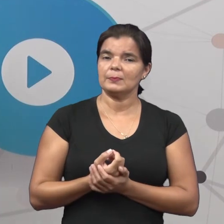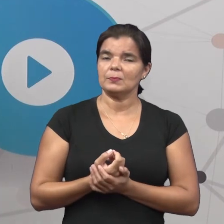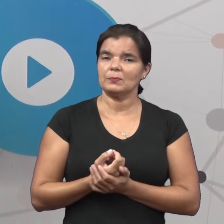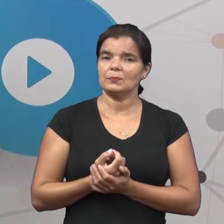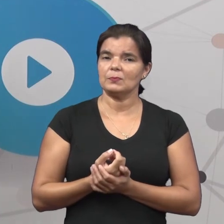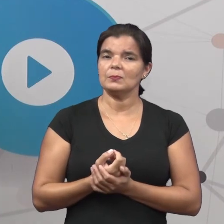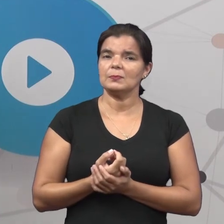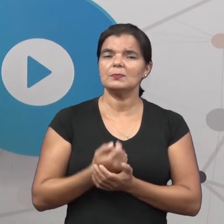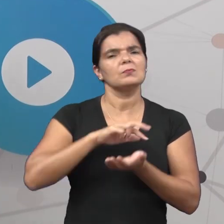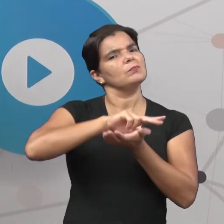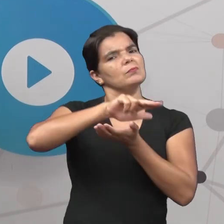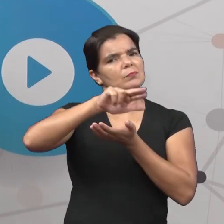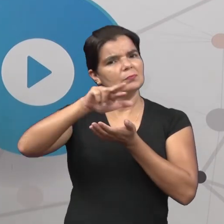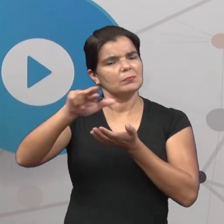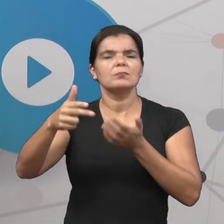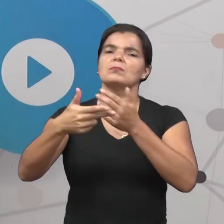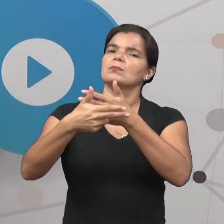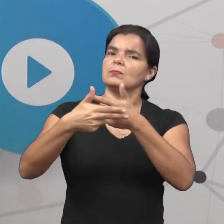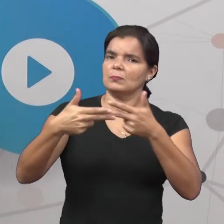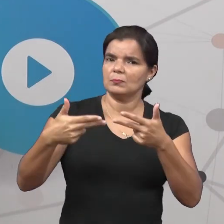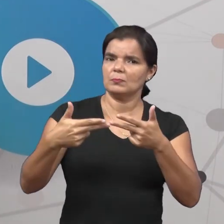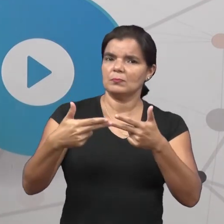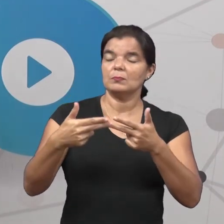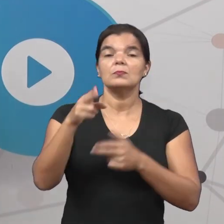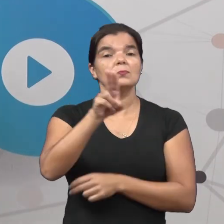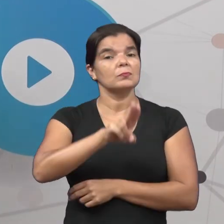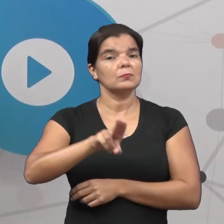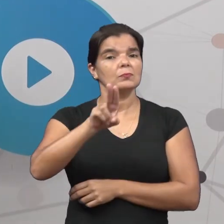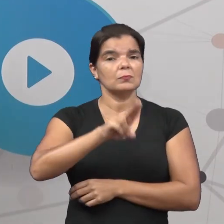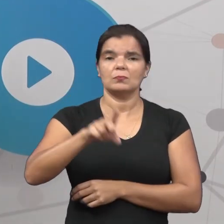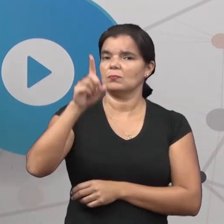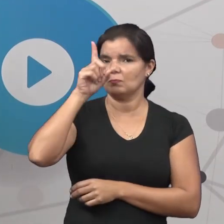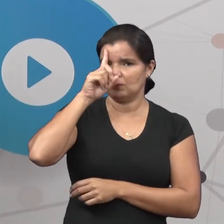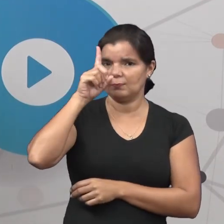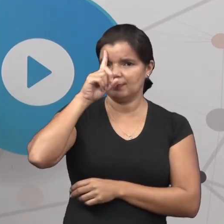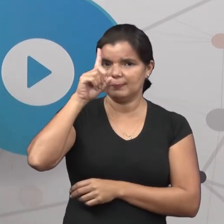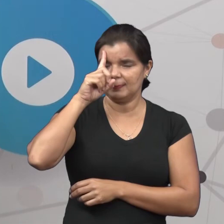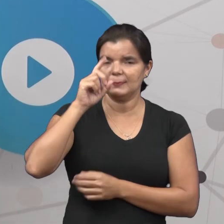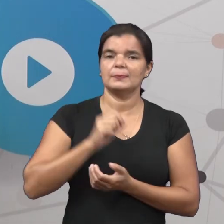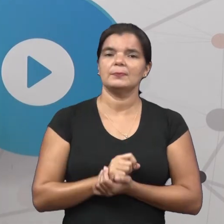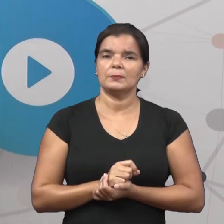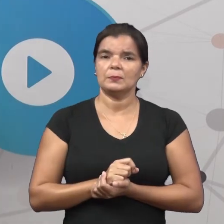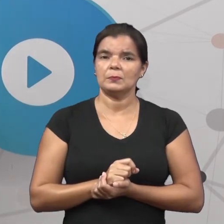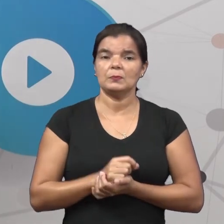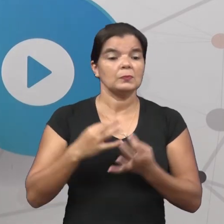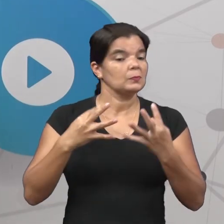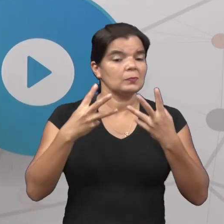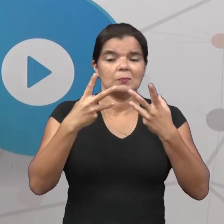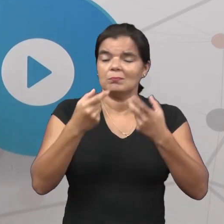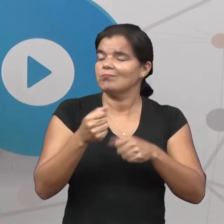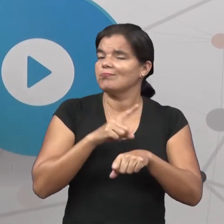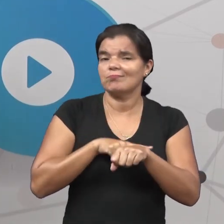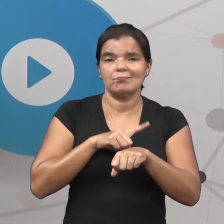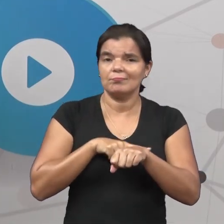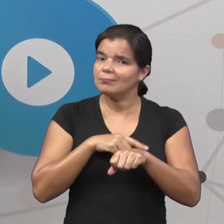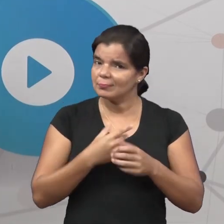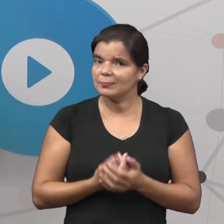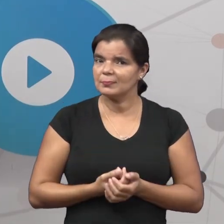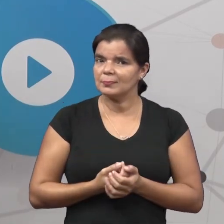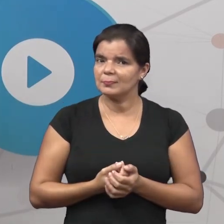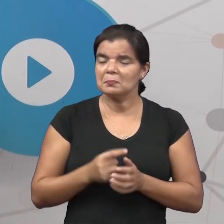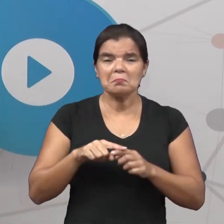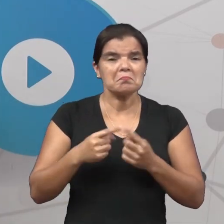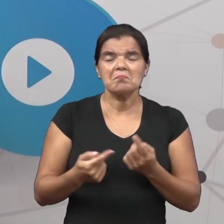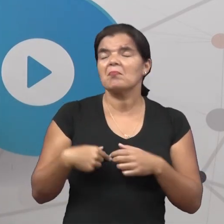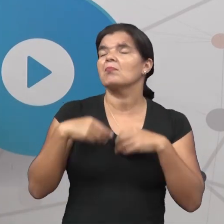Há vários objetos que a gente usa todos os dias, em todas as horas. Mas a